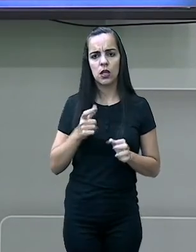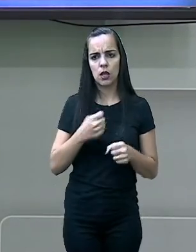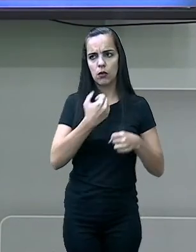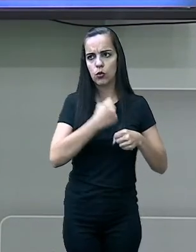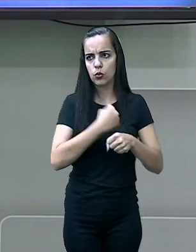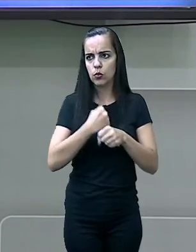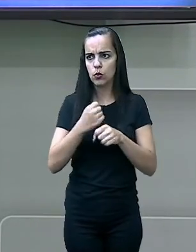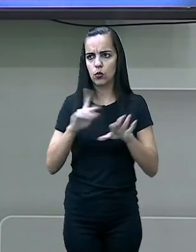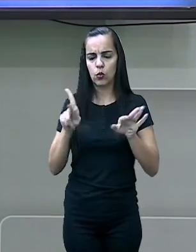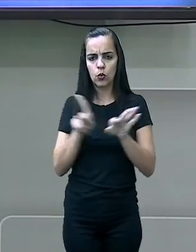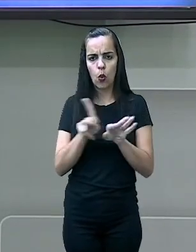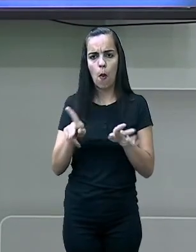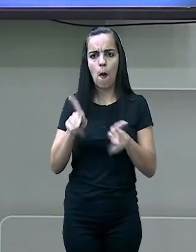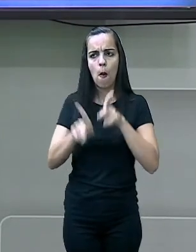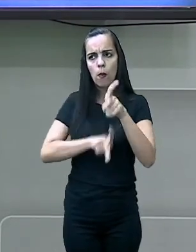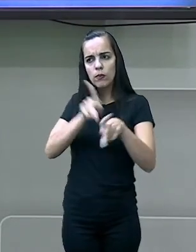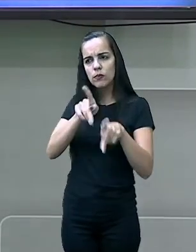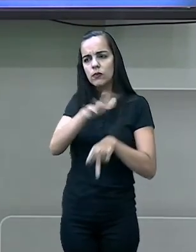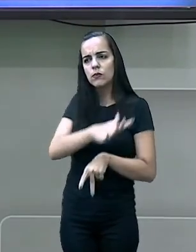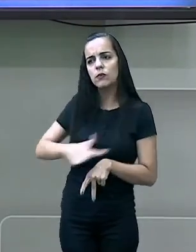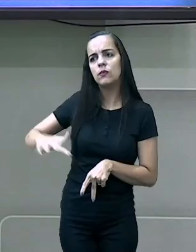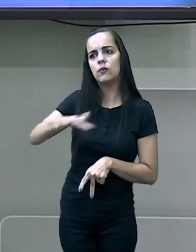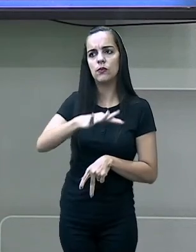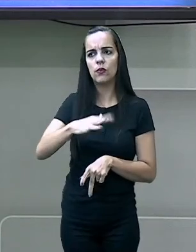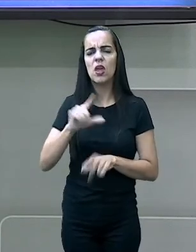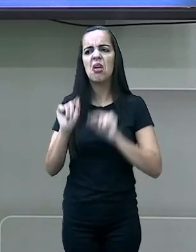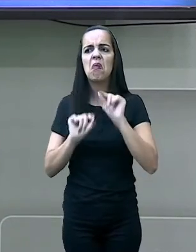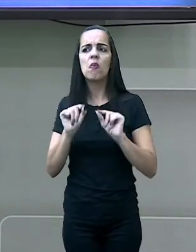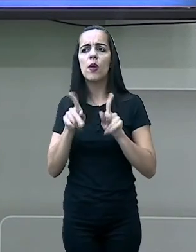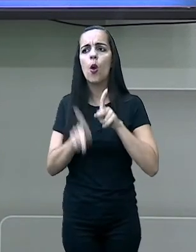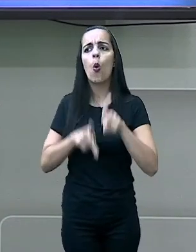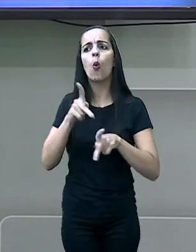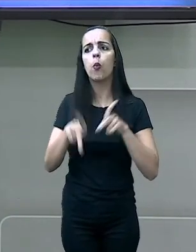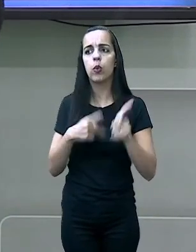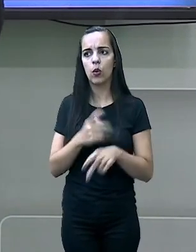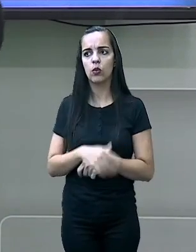e o seu povo. Quem é o povo ali?